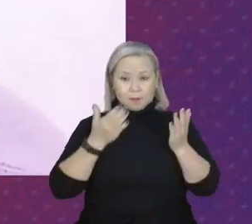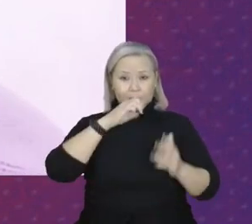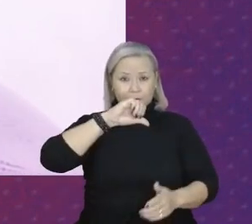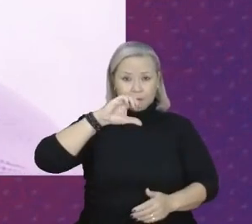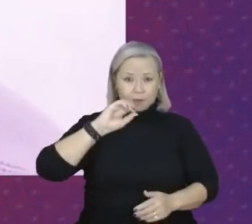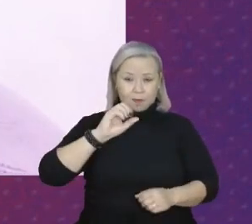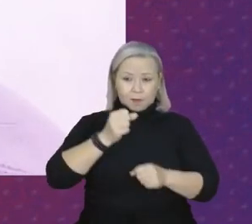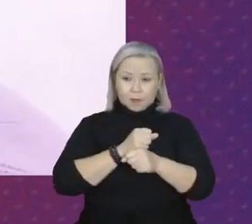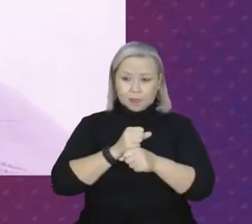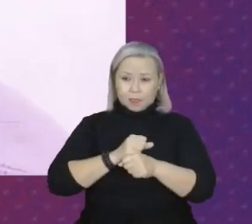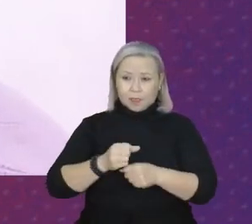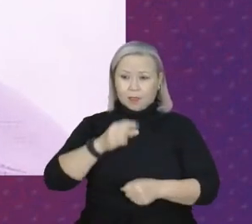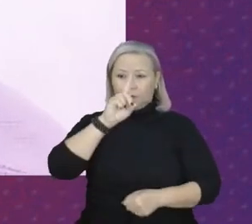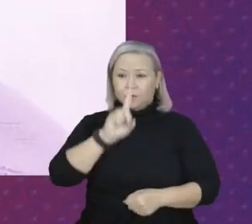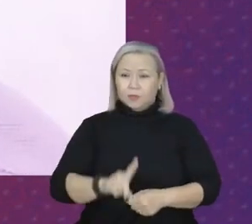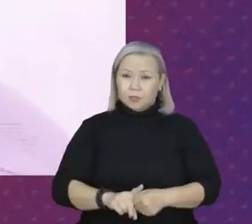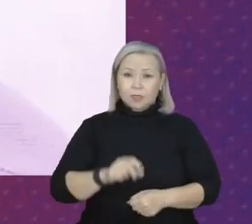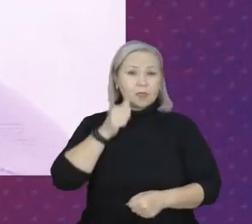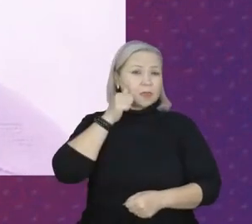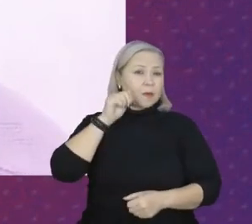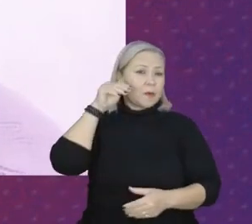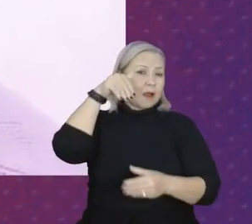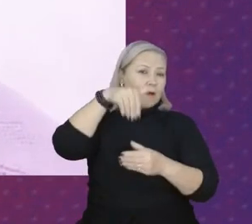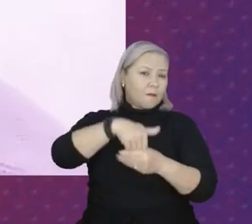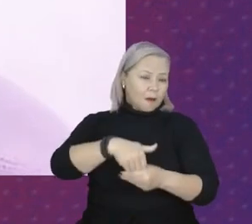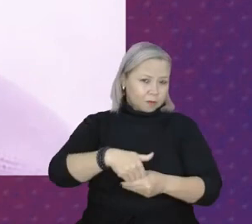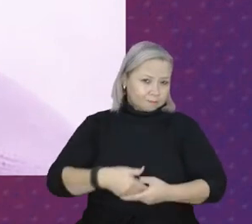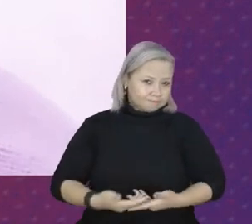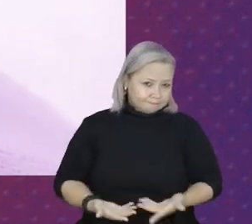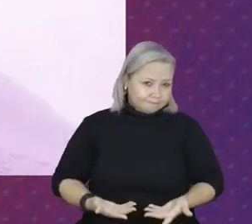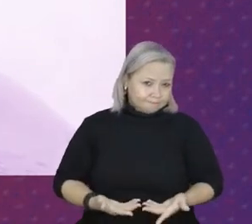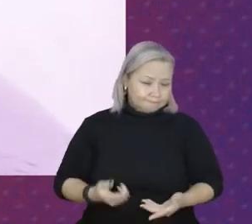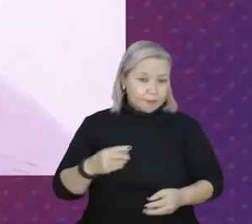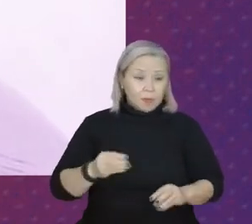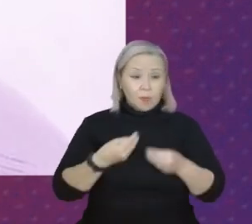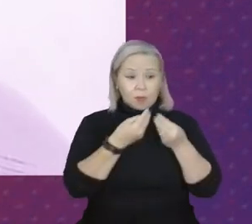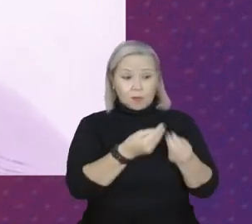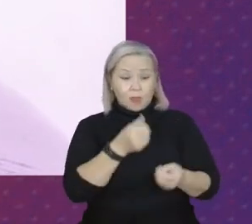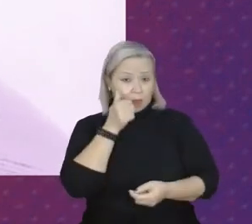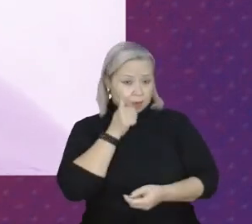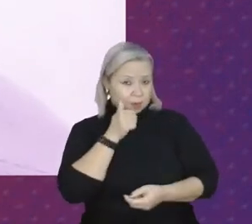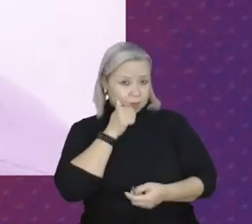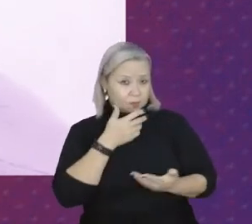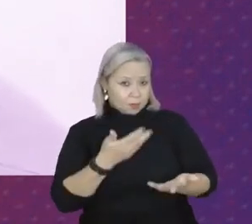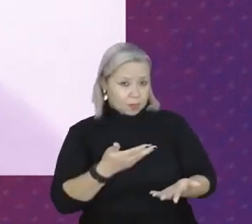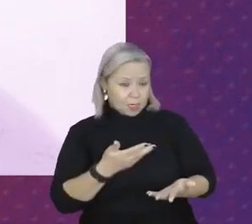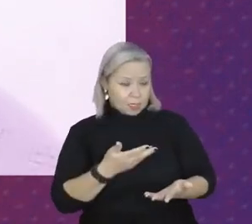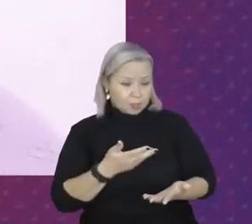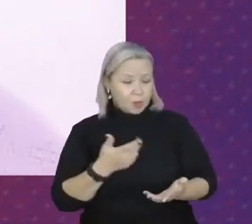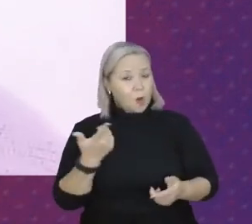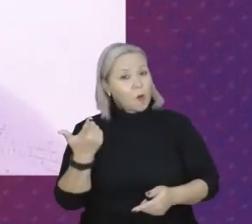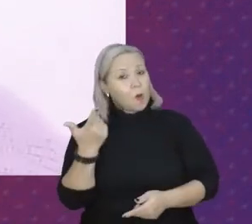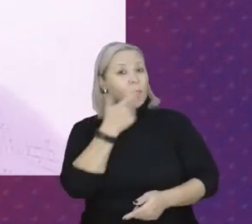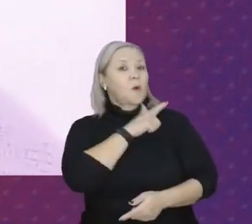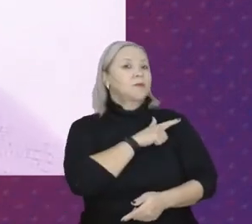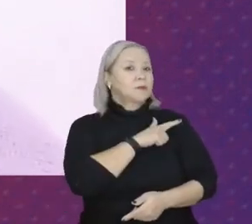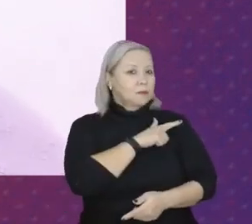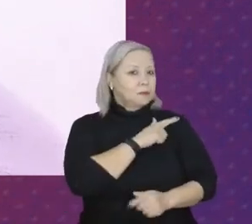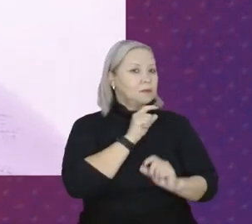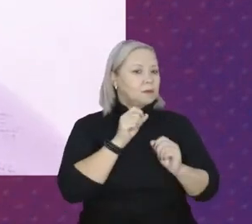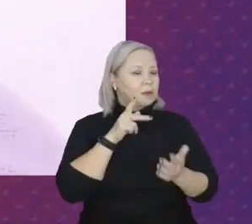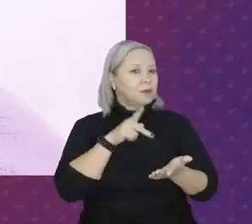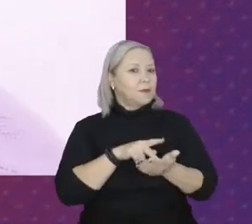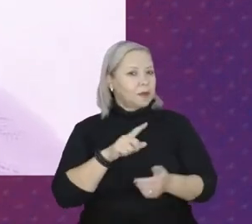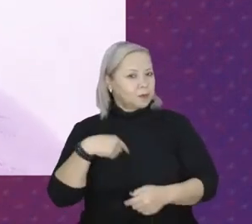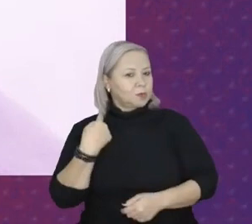anos do direito da mulher ao voto, que foi dado às mulheres, ou conquistado, na verdade,